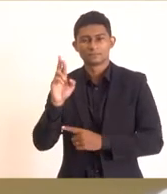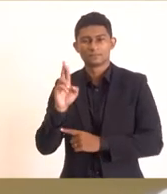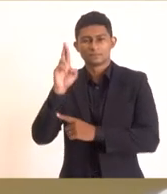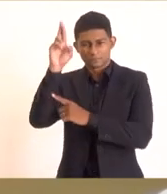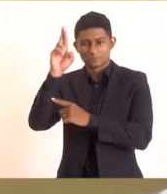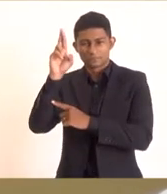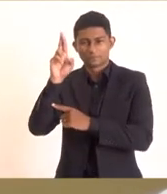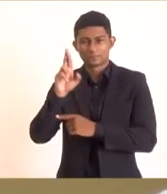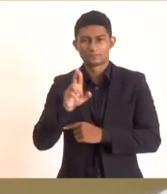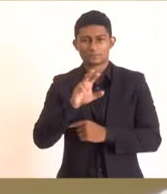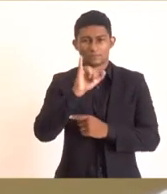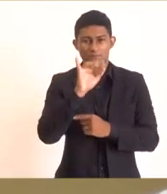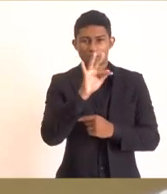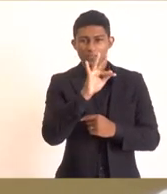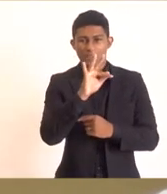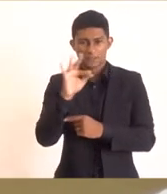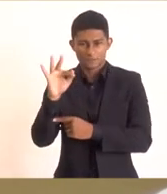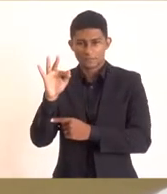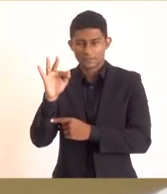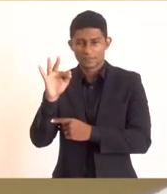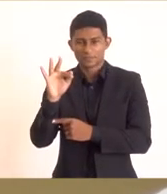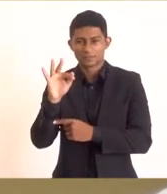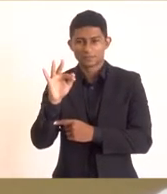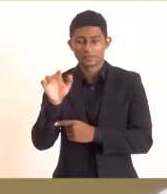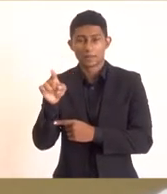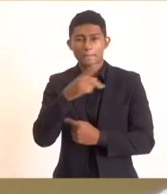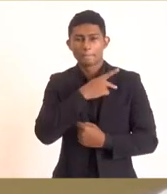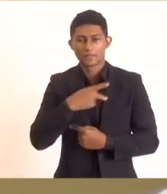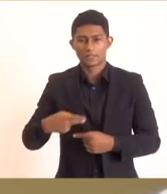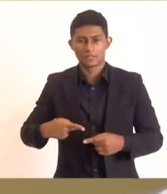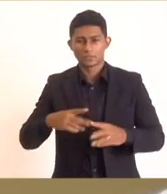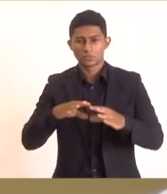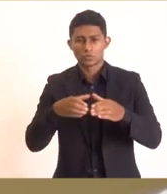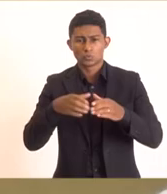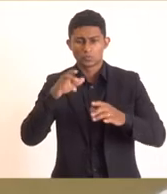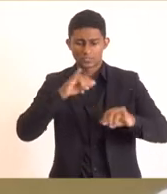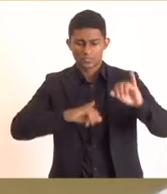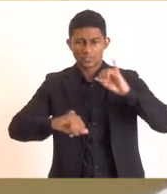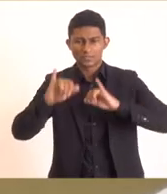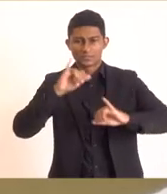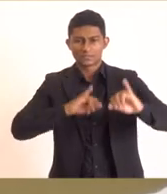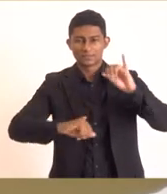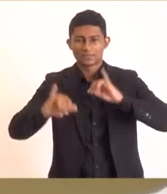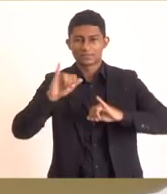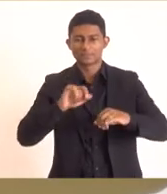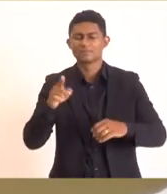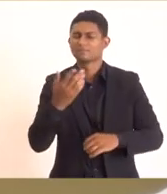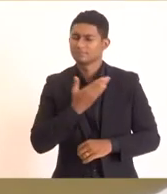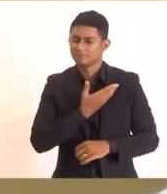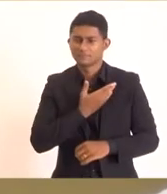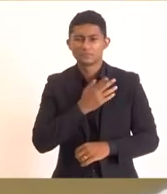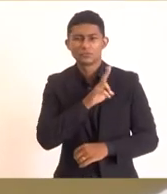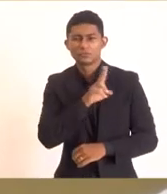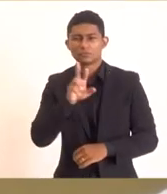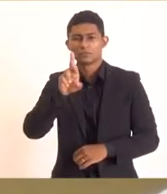Educação, Ciência e Tecnologia do Estado do Rio de Janeiro e presidente do Conselho Regional de Química, nosso amigo Rafael Almada. Por favor, Rafael,